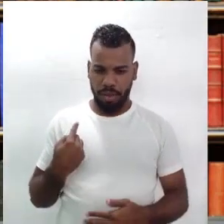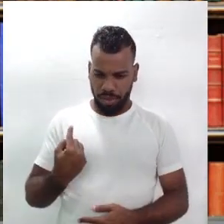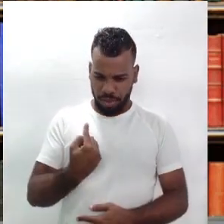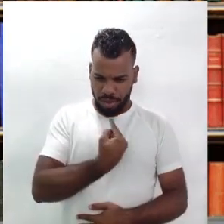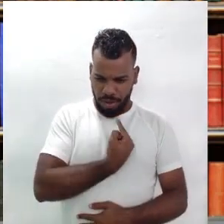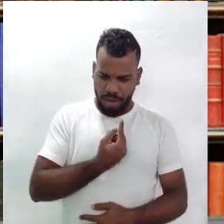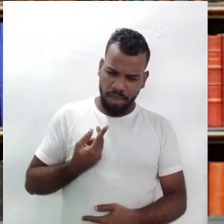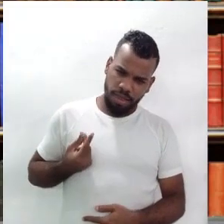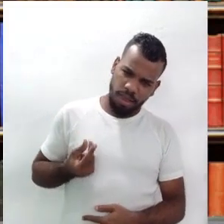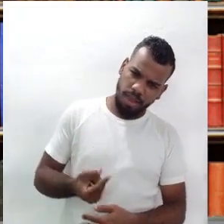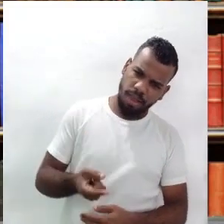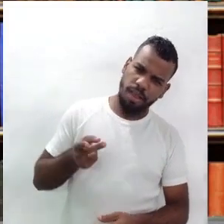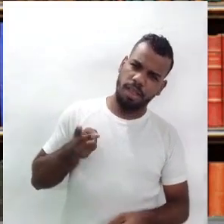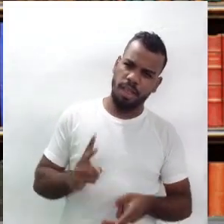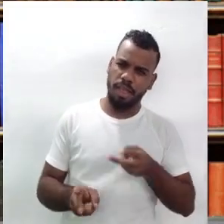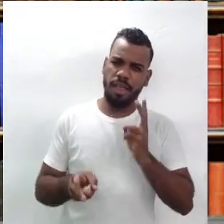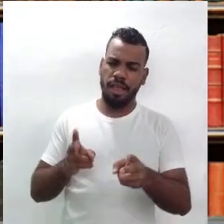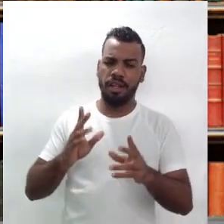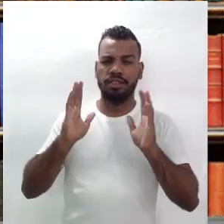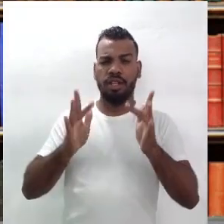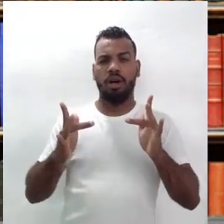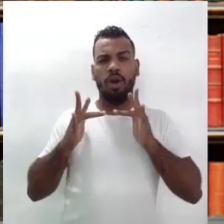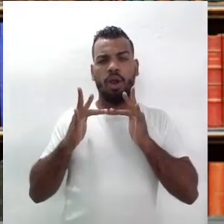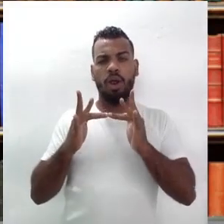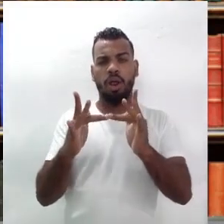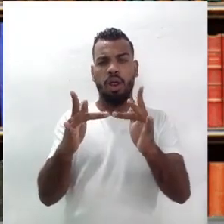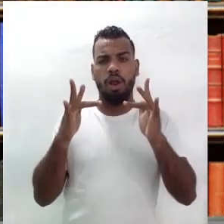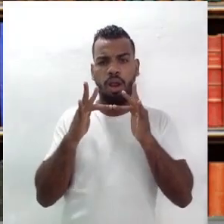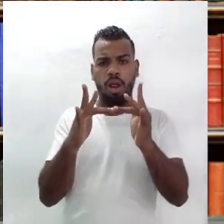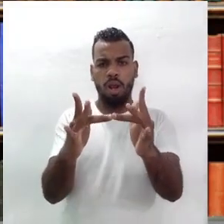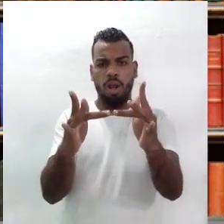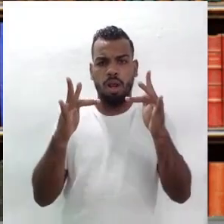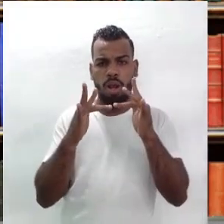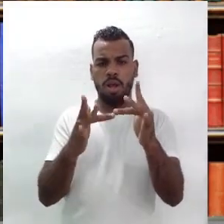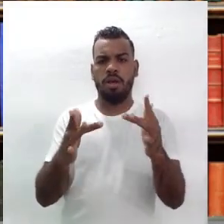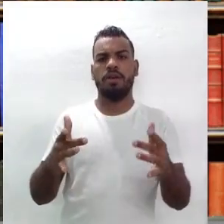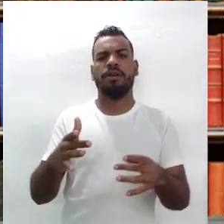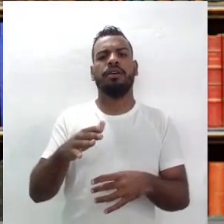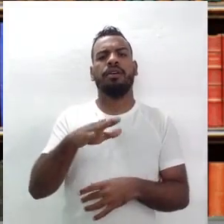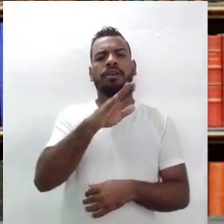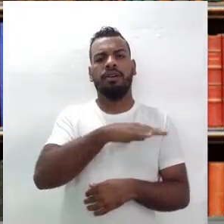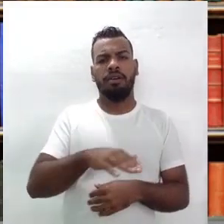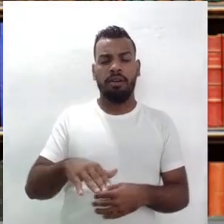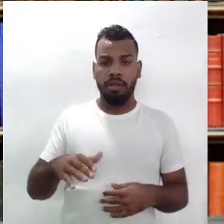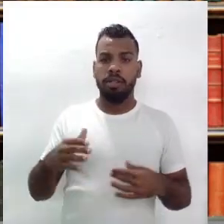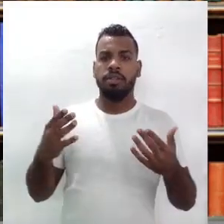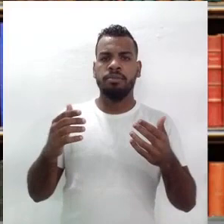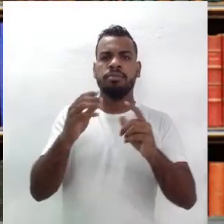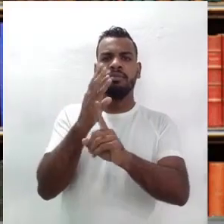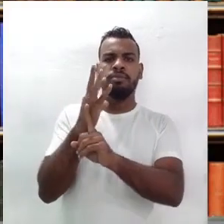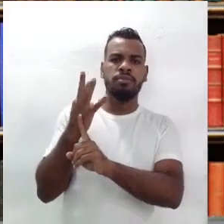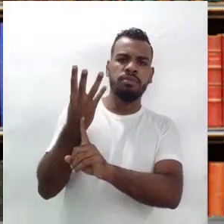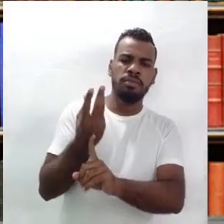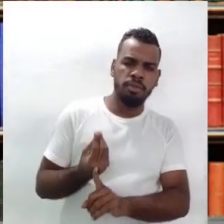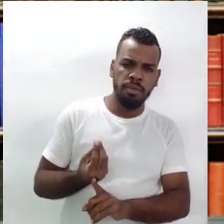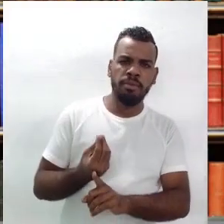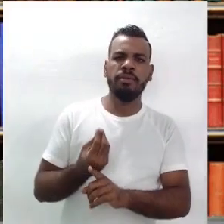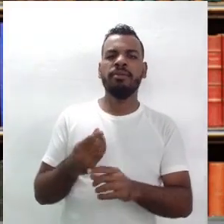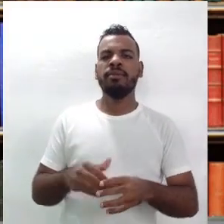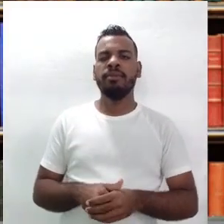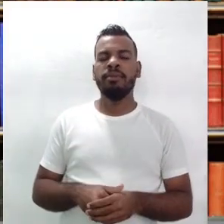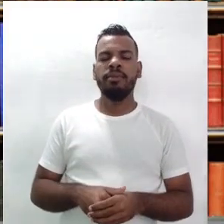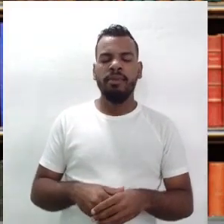muito tempo, entramos em contato, desde a infância, em várias manifestações artísticas e,